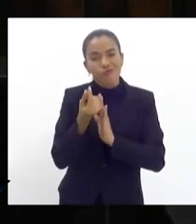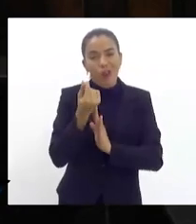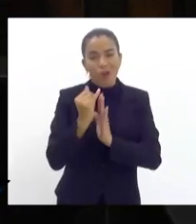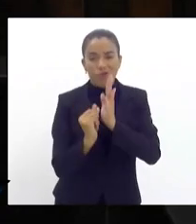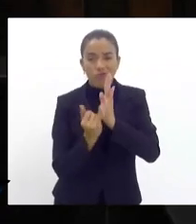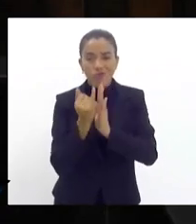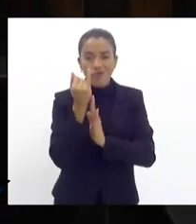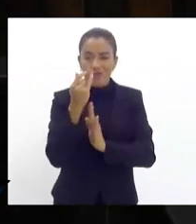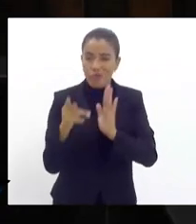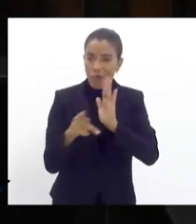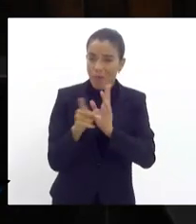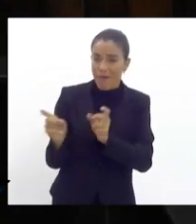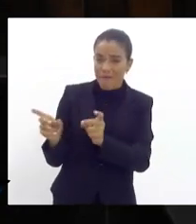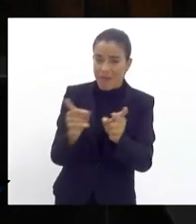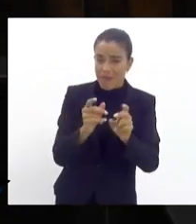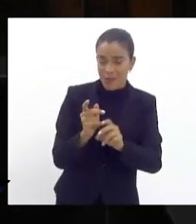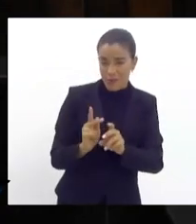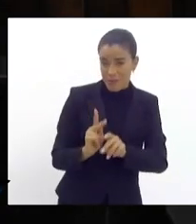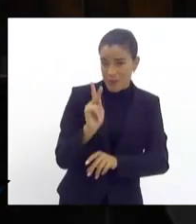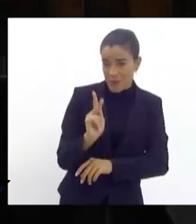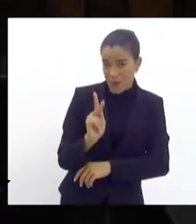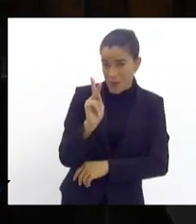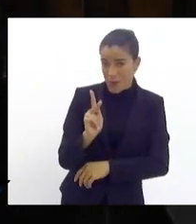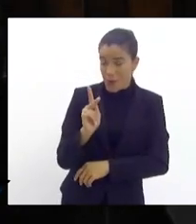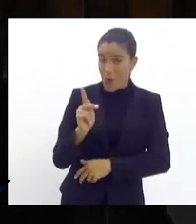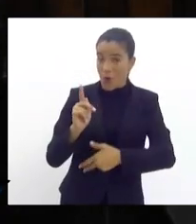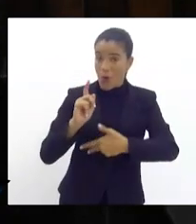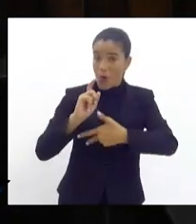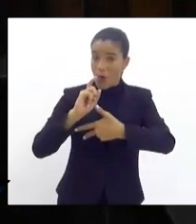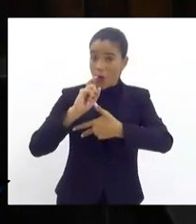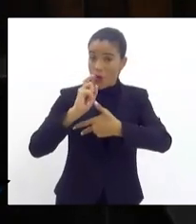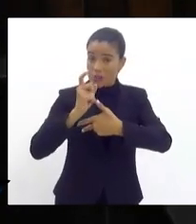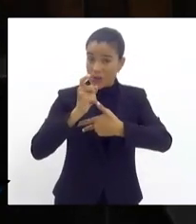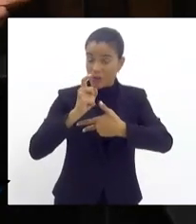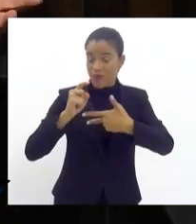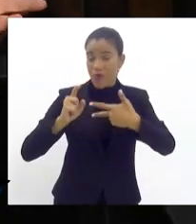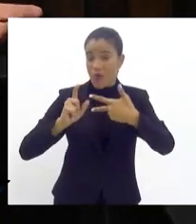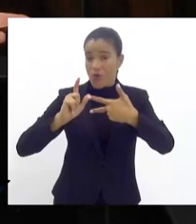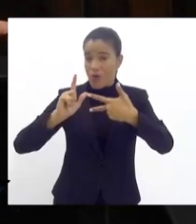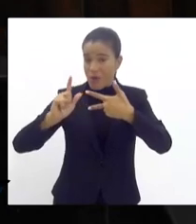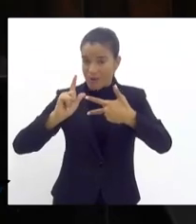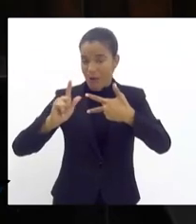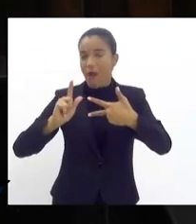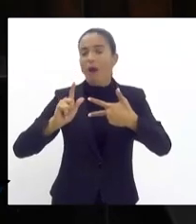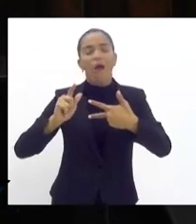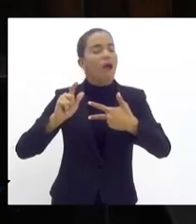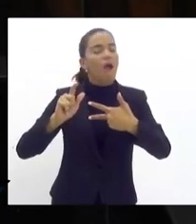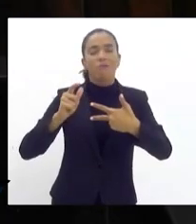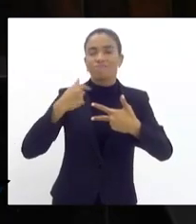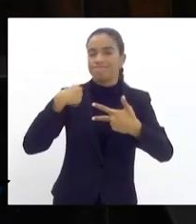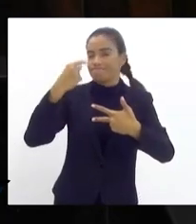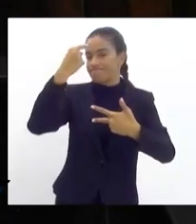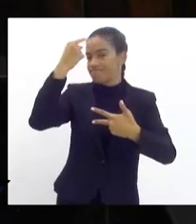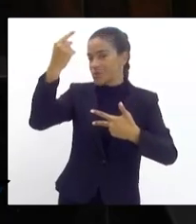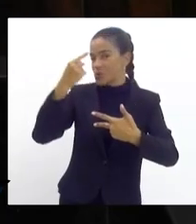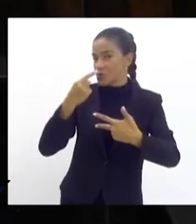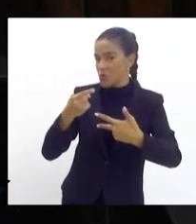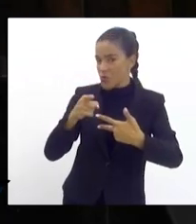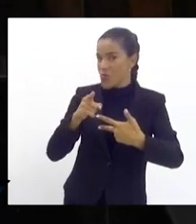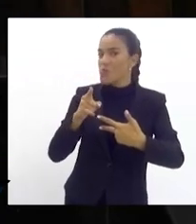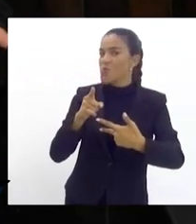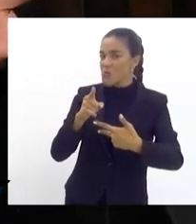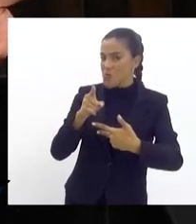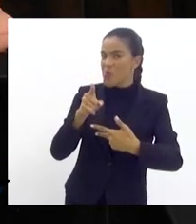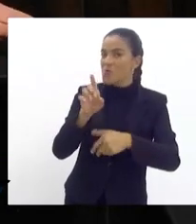o Poder Executivo e os legisladores acharam o seguinte, o Estado vai ficar bem,